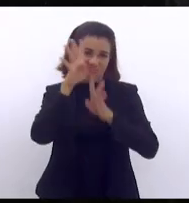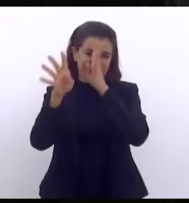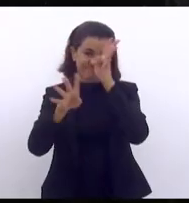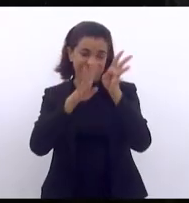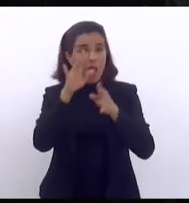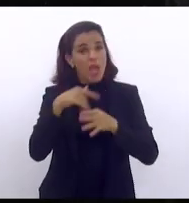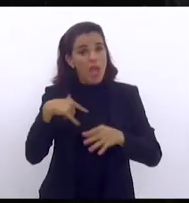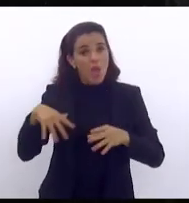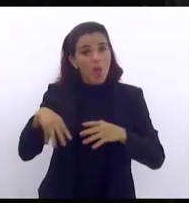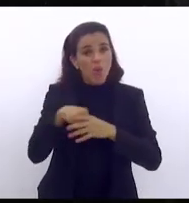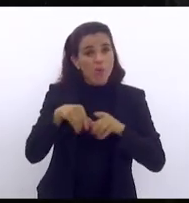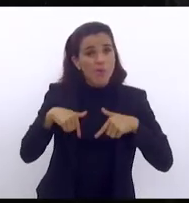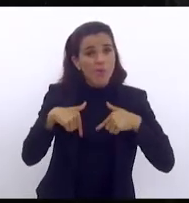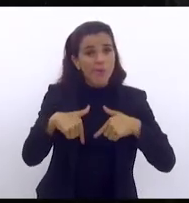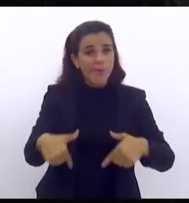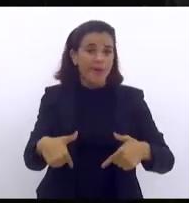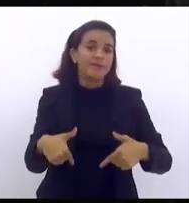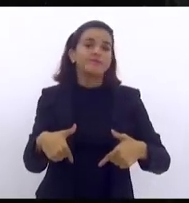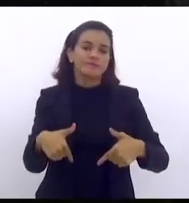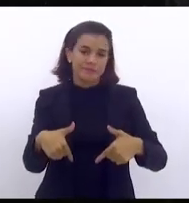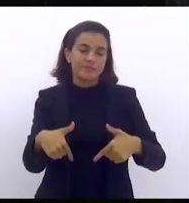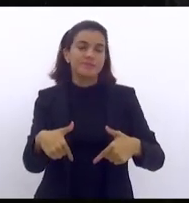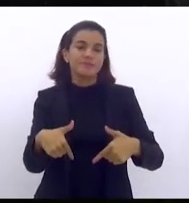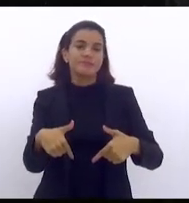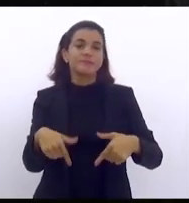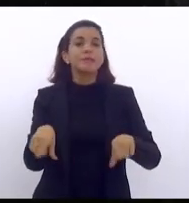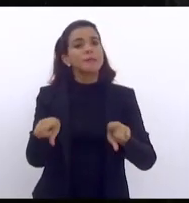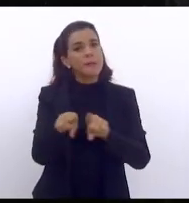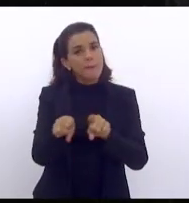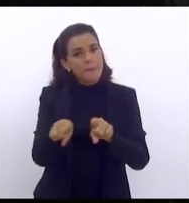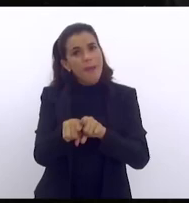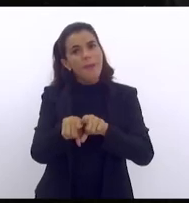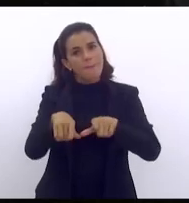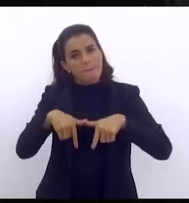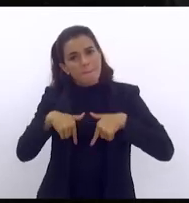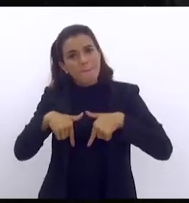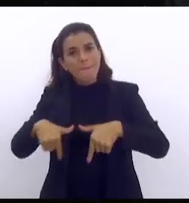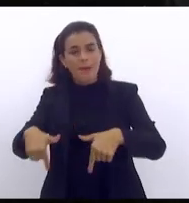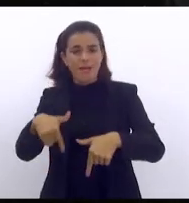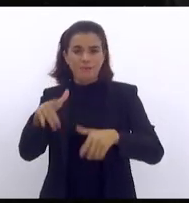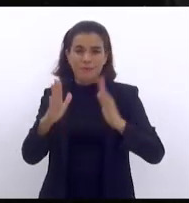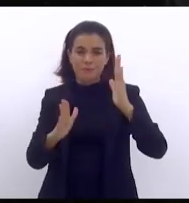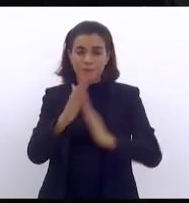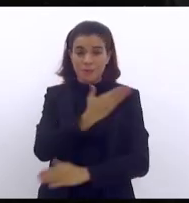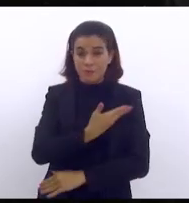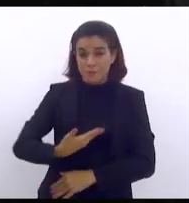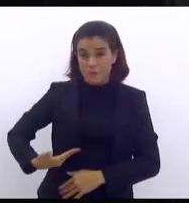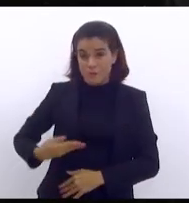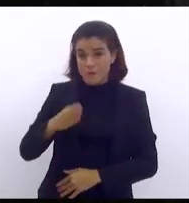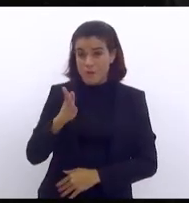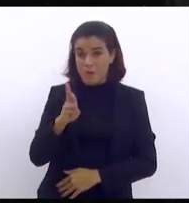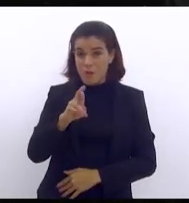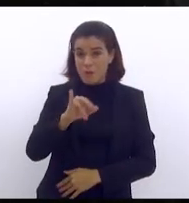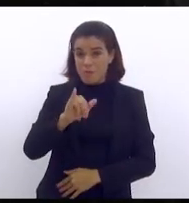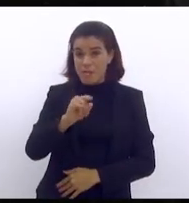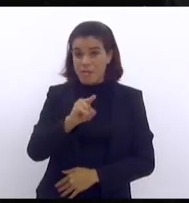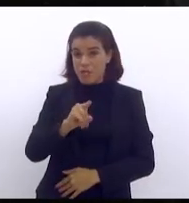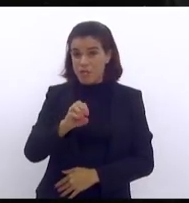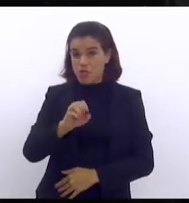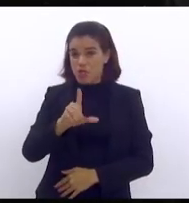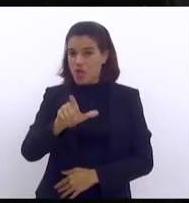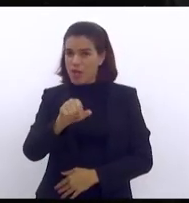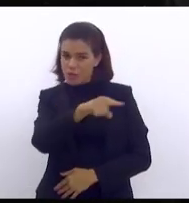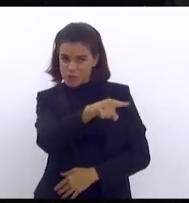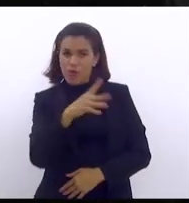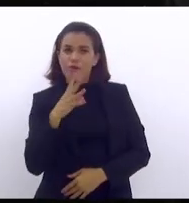ativamente como participei não no governo do Brizola não é questão de uma obra que o senhor conhece